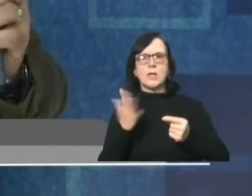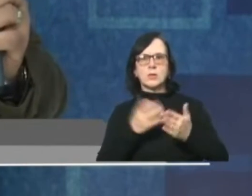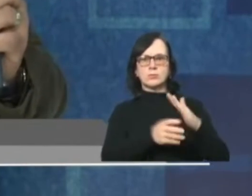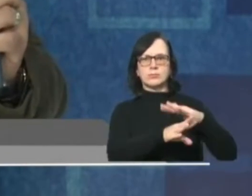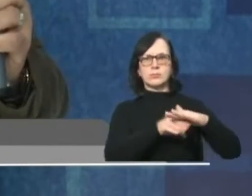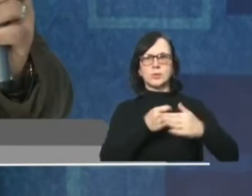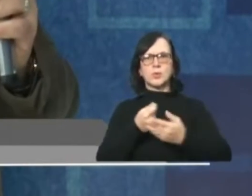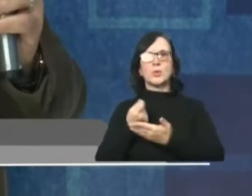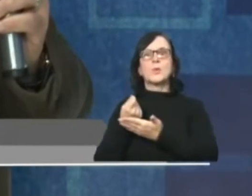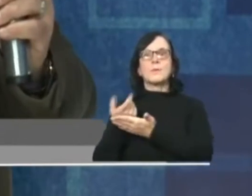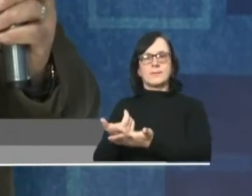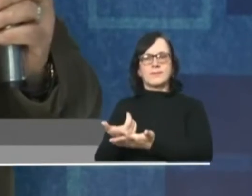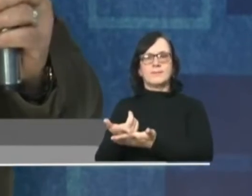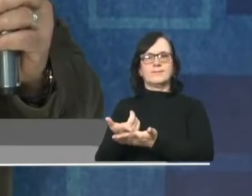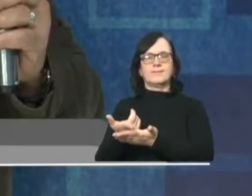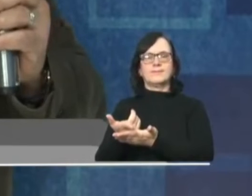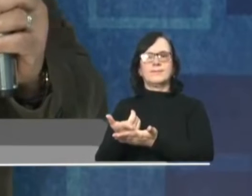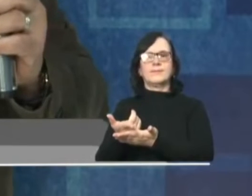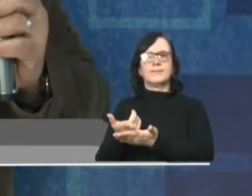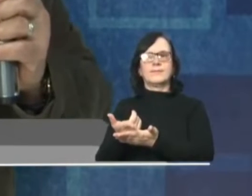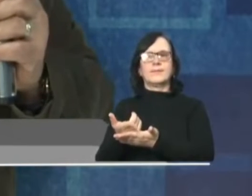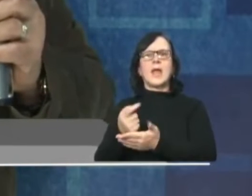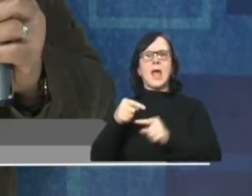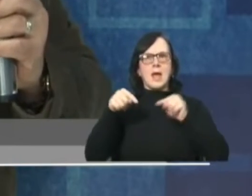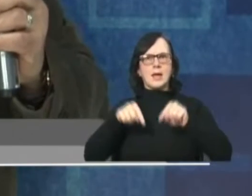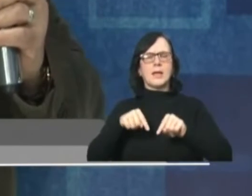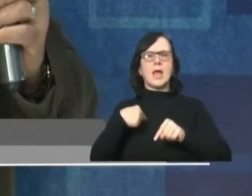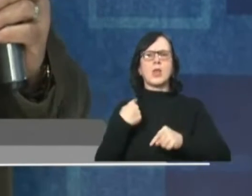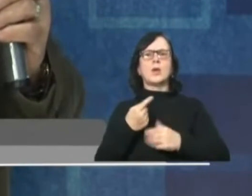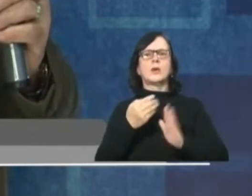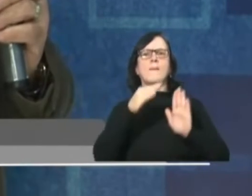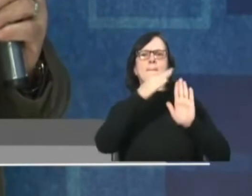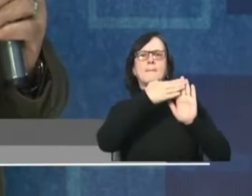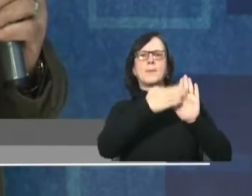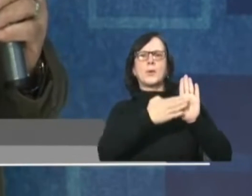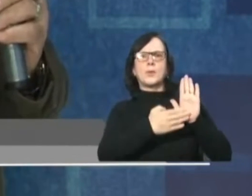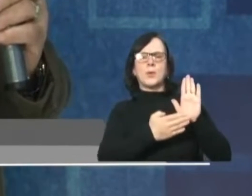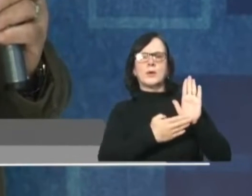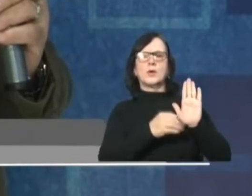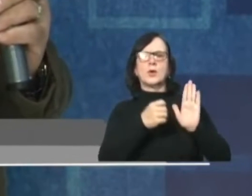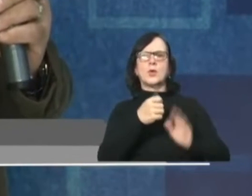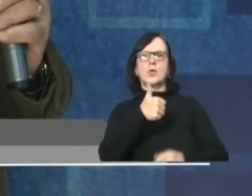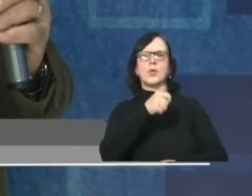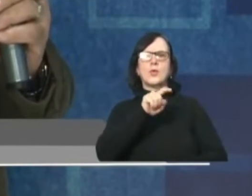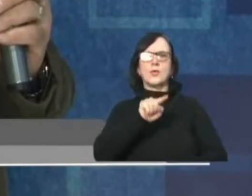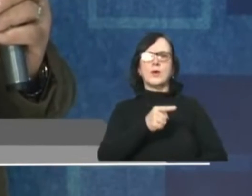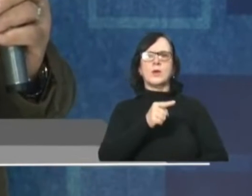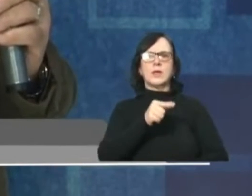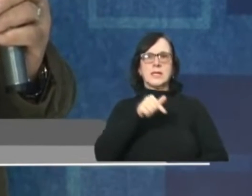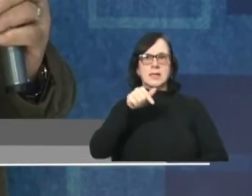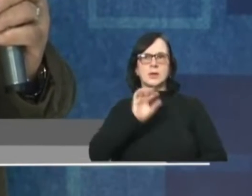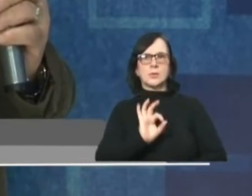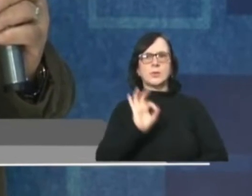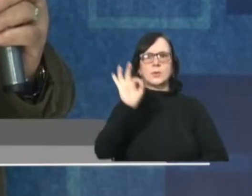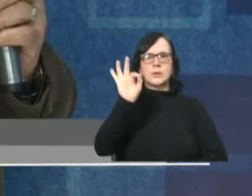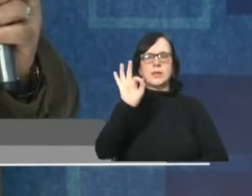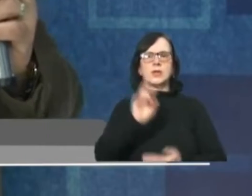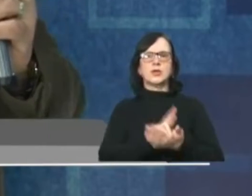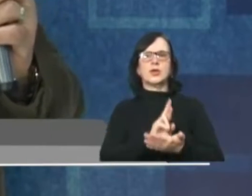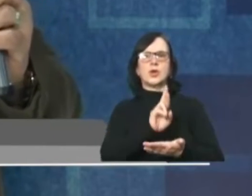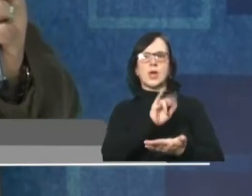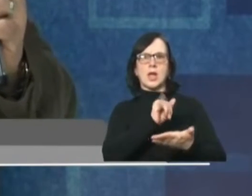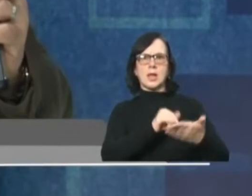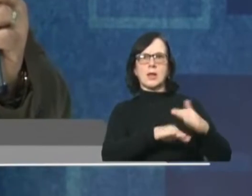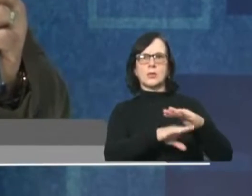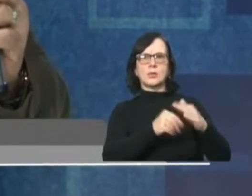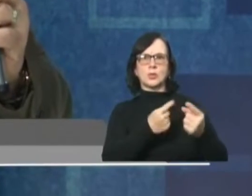uma separação de recursos. Aqui na nossa proposta, a gente está destinando 1,7% da receita corrente líquida, que é